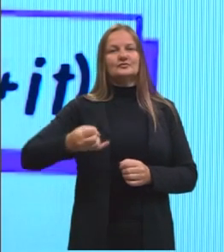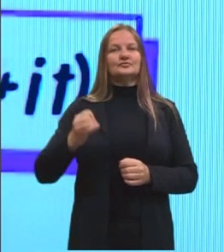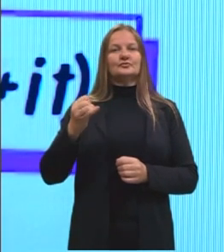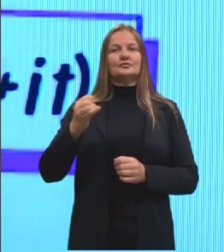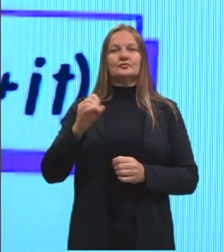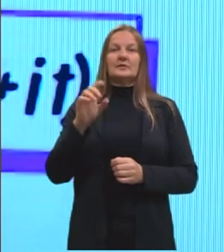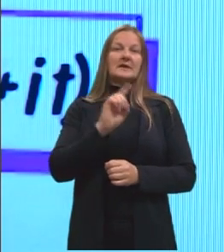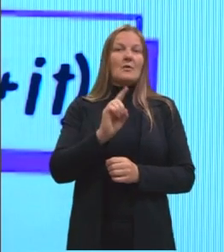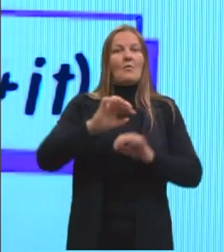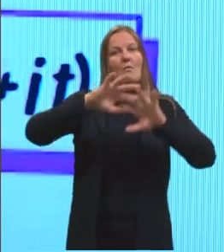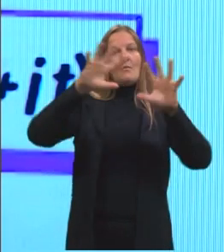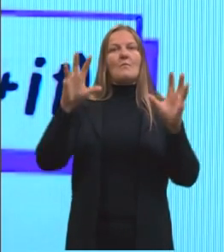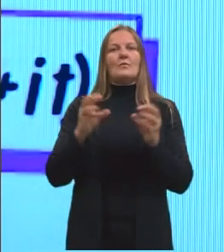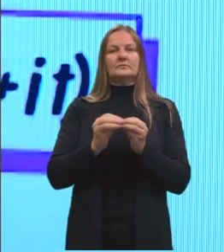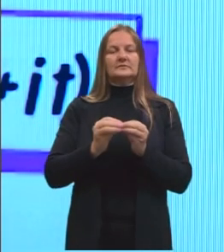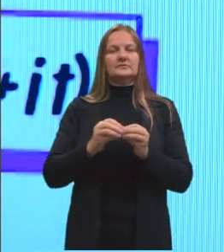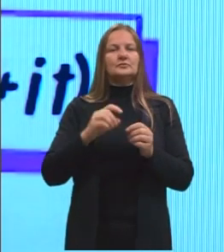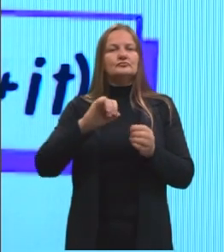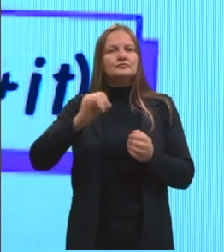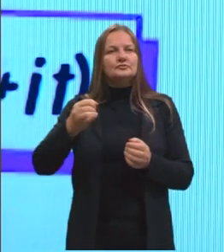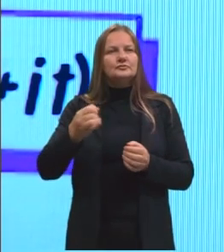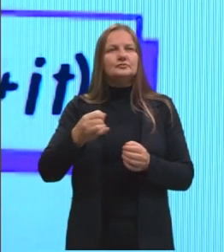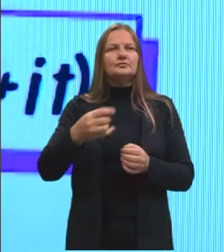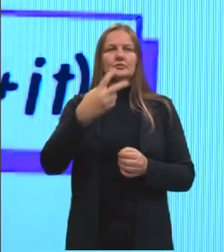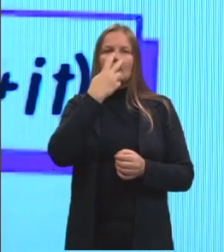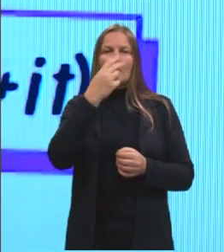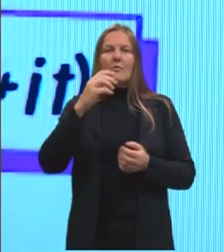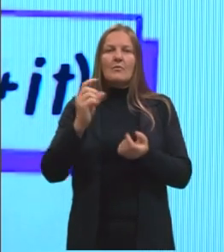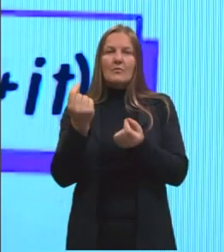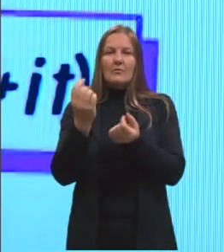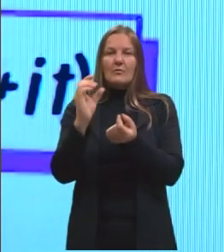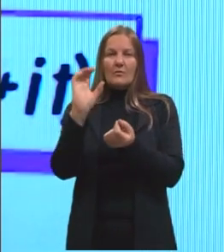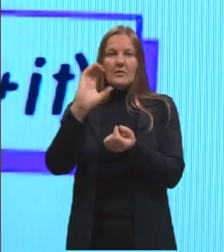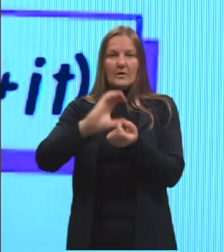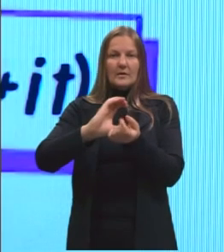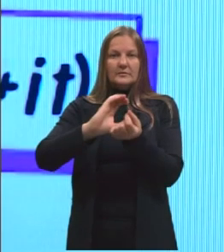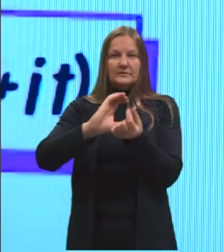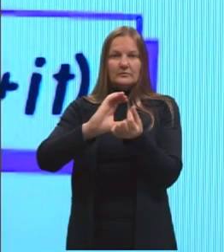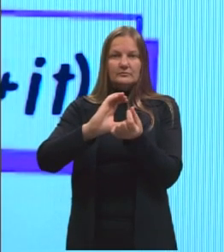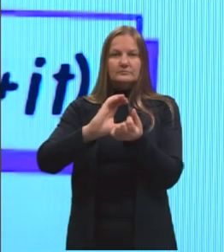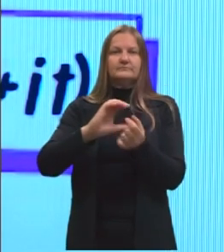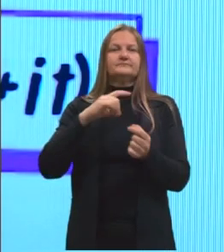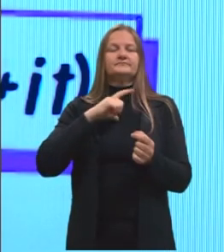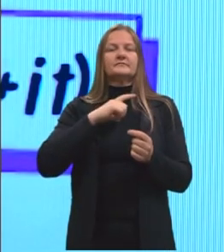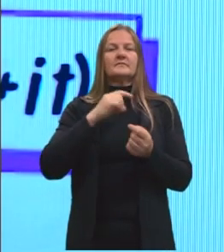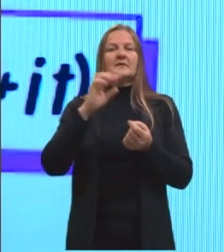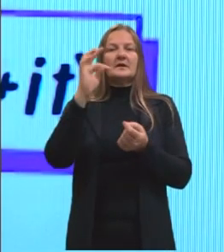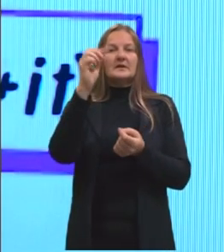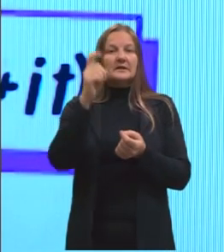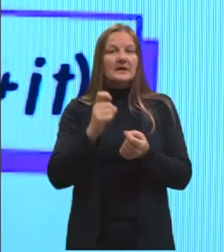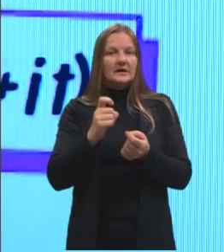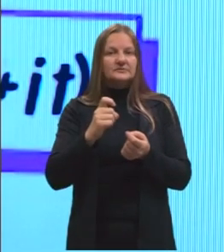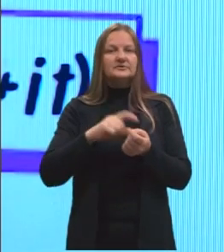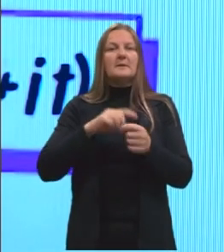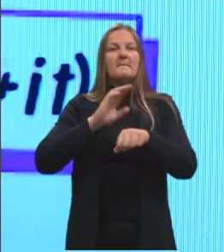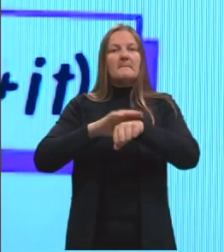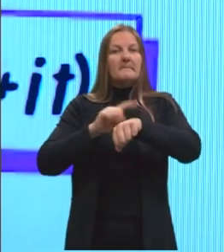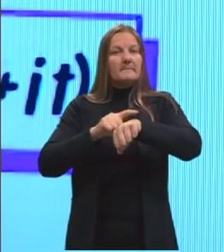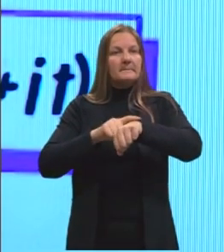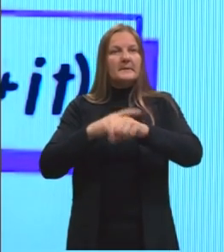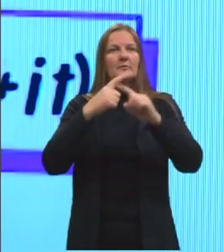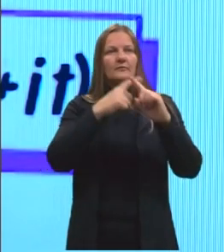montante. Então, o juros, ele pode ser calculado multiplicando o capital pela taxa pelo tempo.